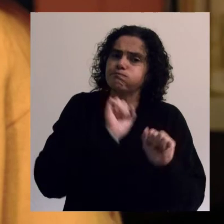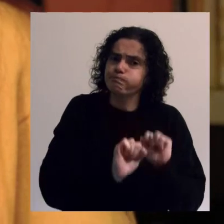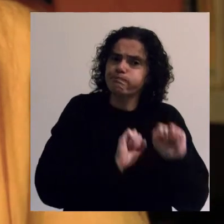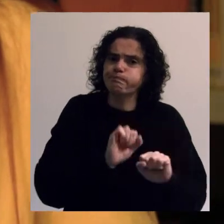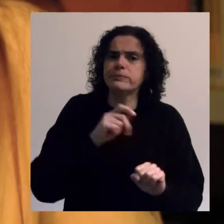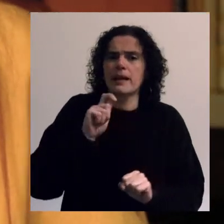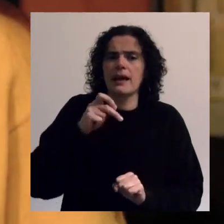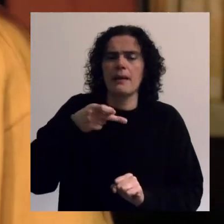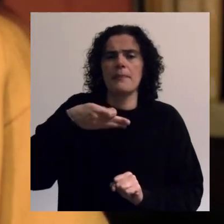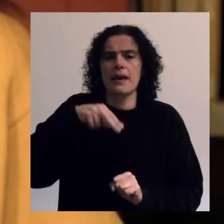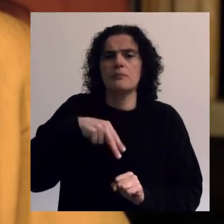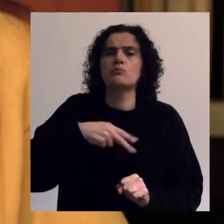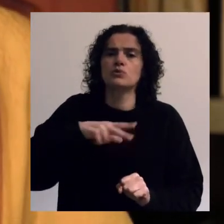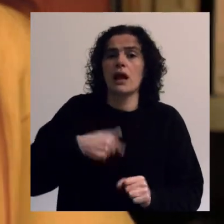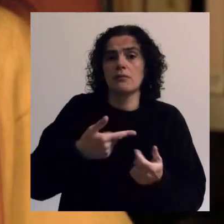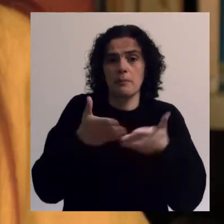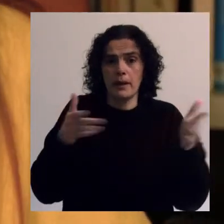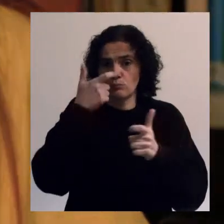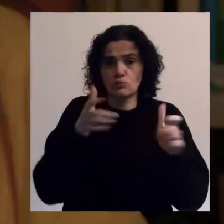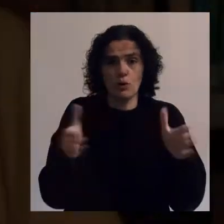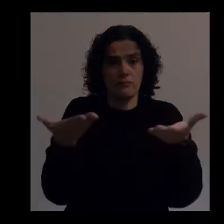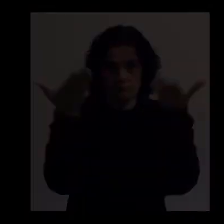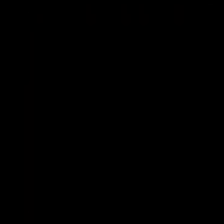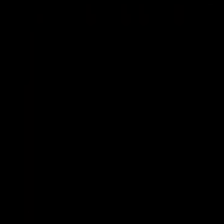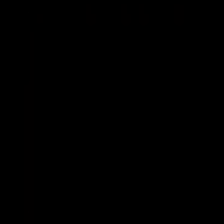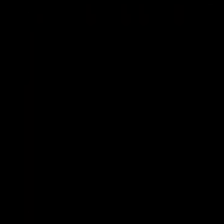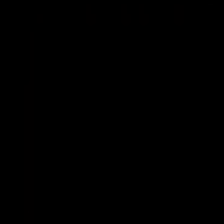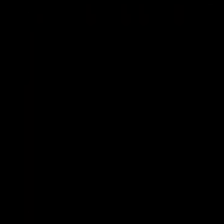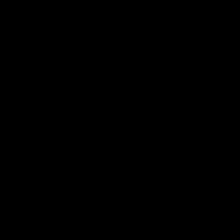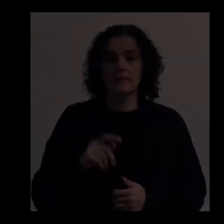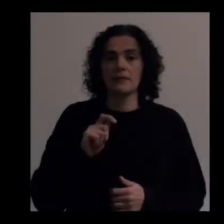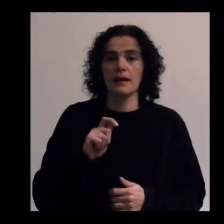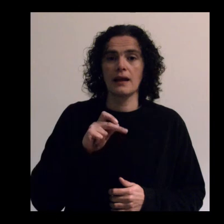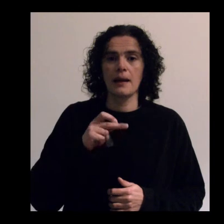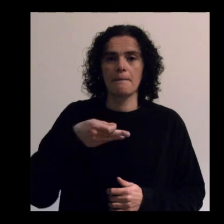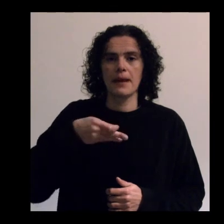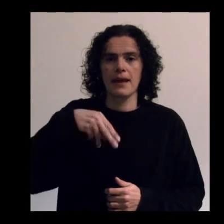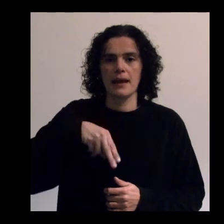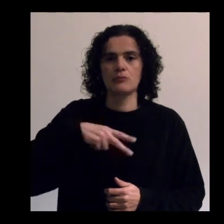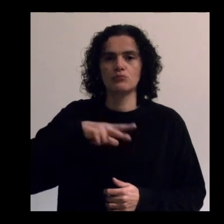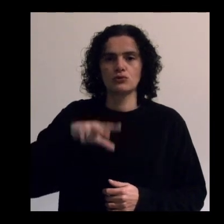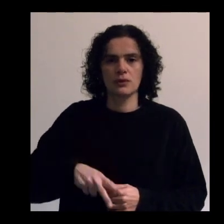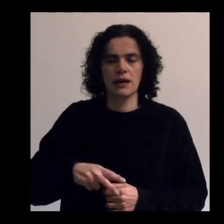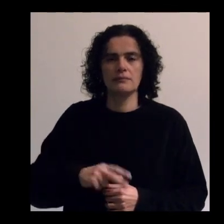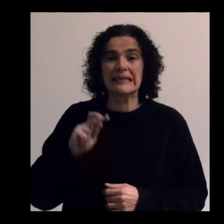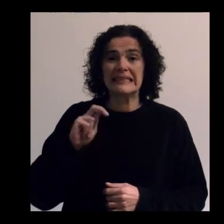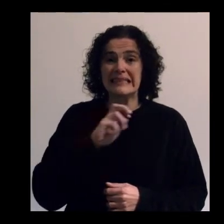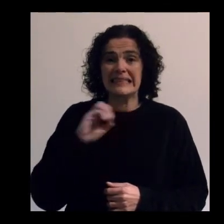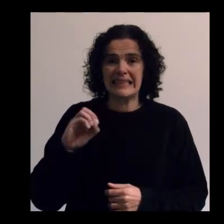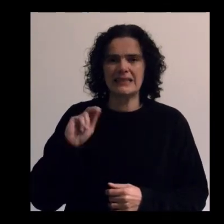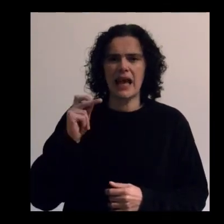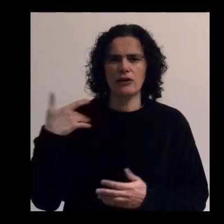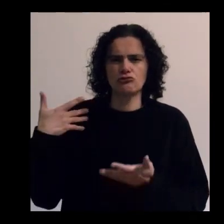APN Portugal. Está aberta à comunidade? Apareçam! É a APN Portugal. 30 anos,